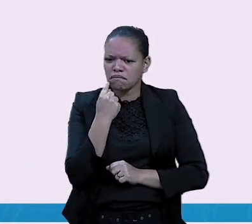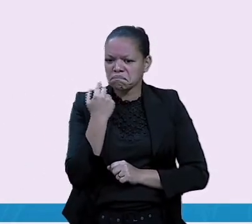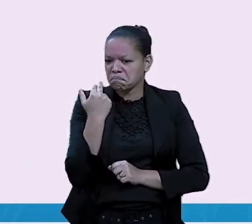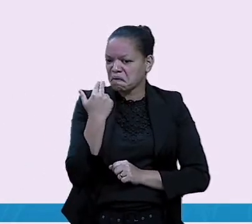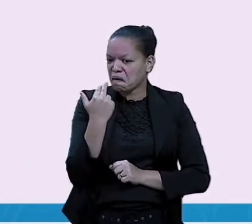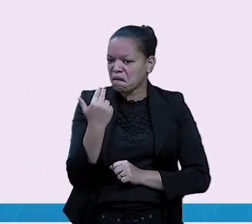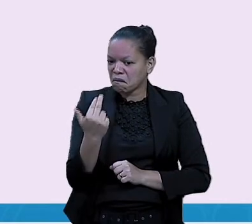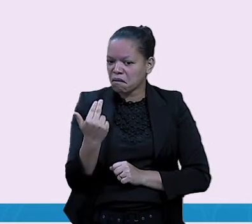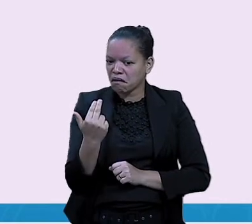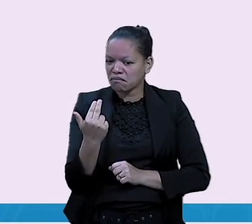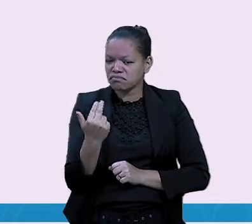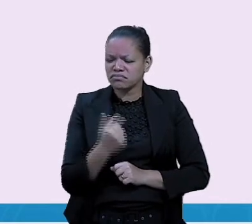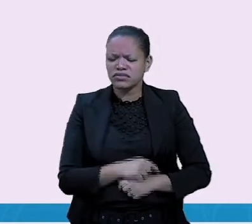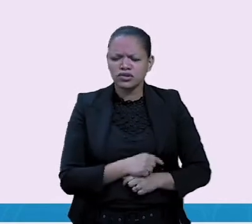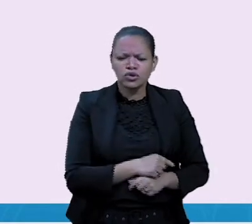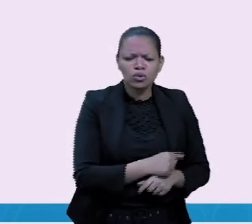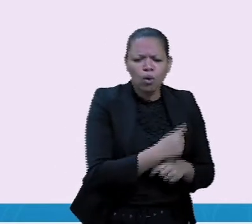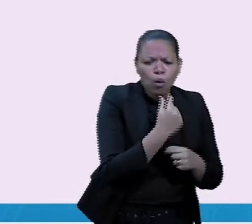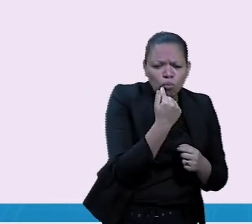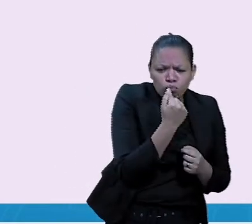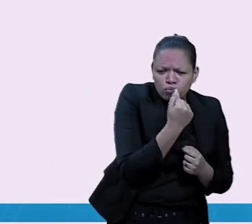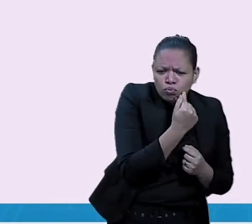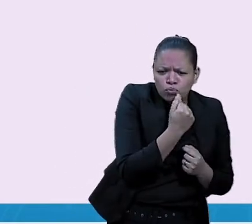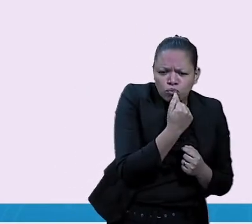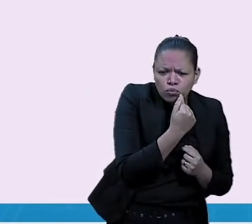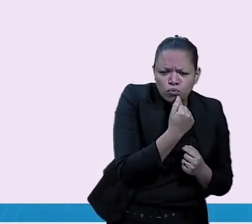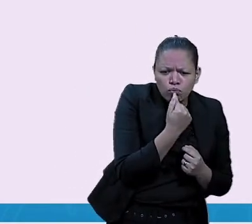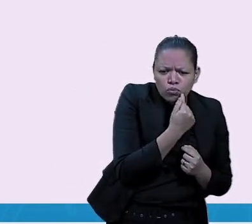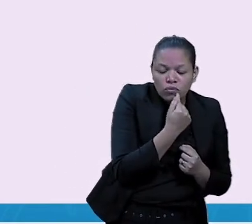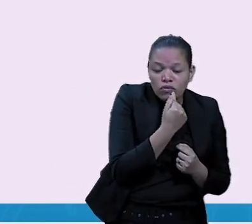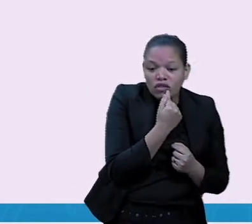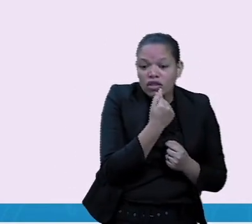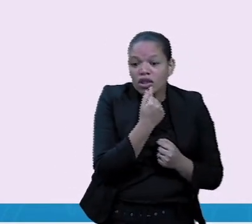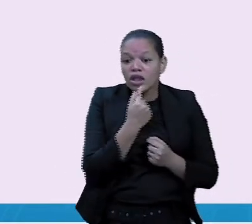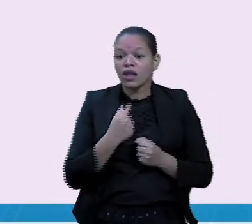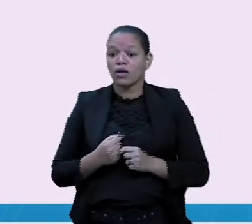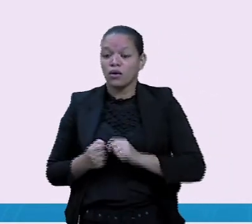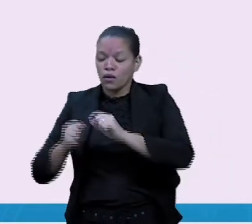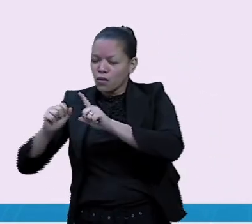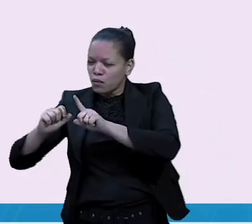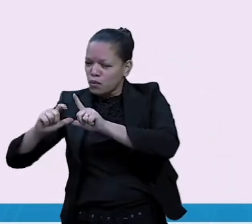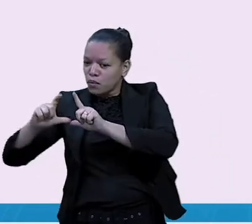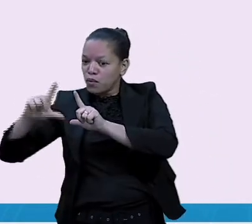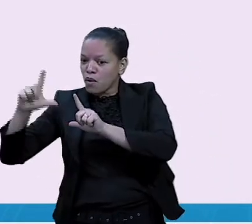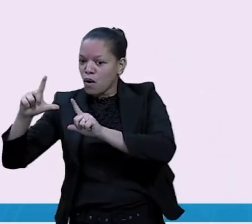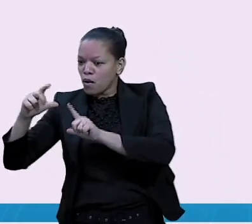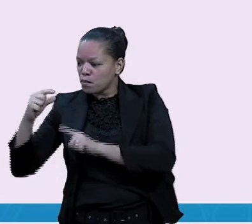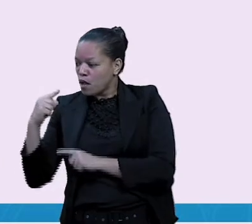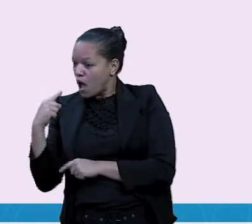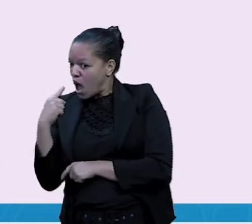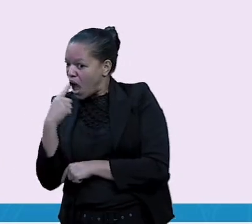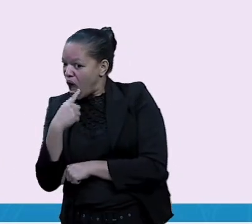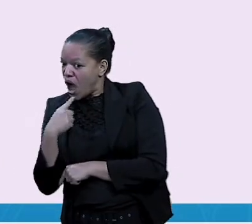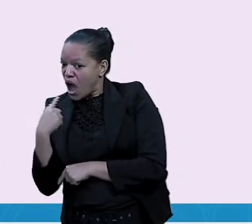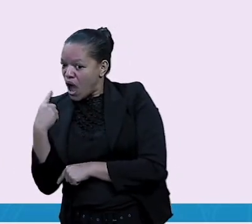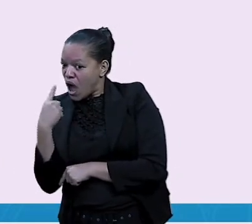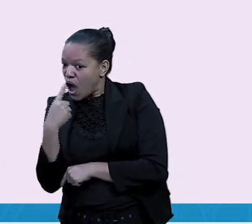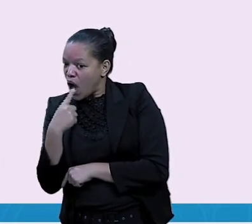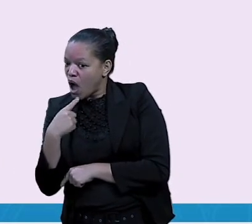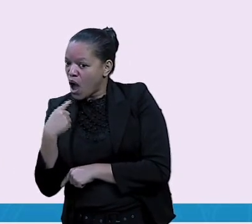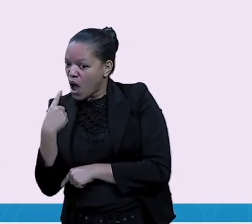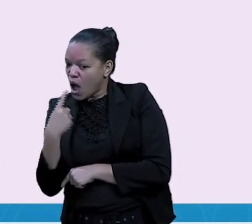boquinha. E quando ela é grandona? Bocarra ou também bocão, né?